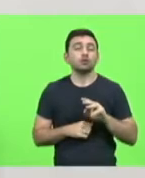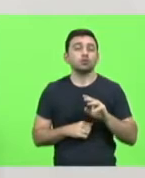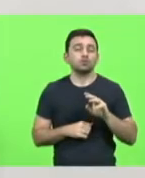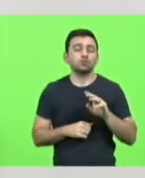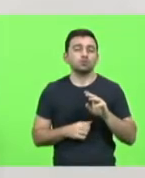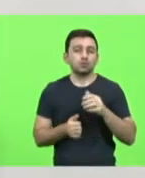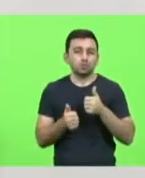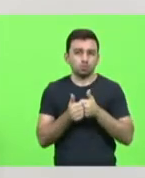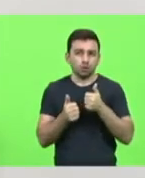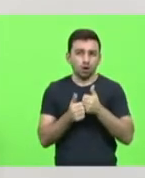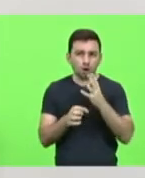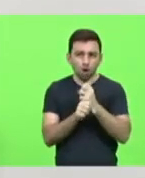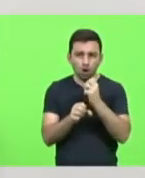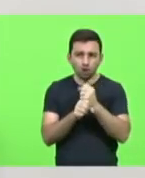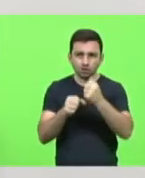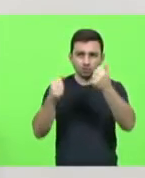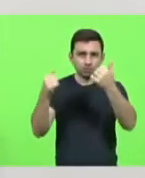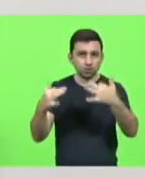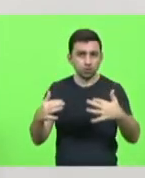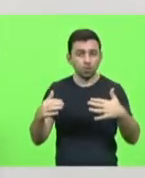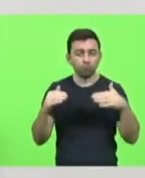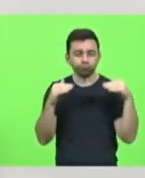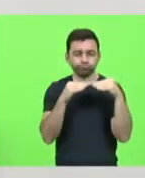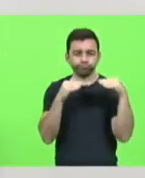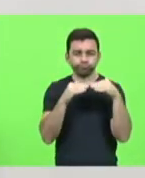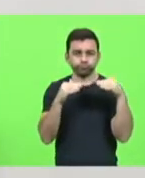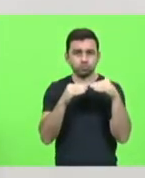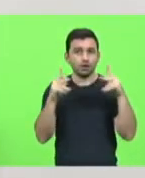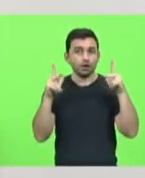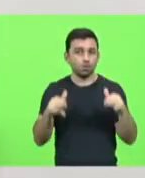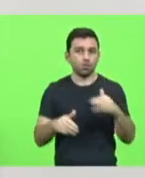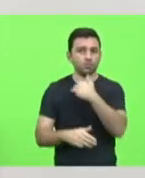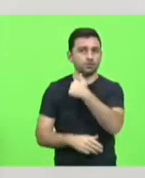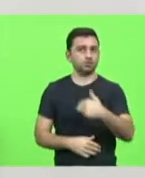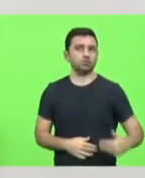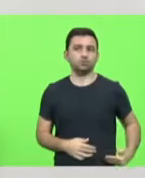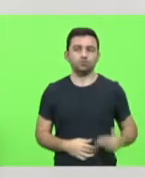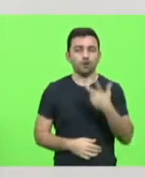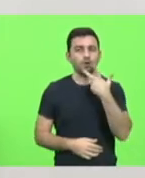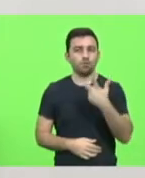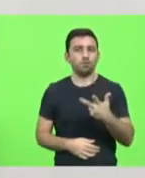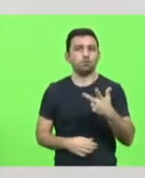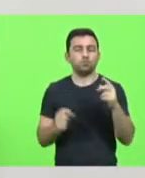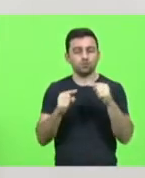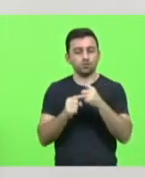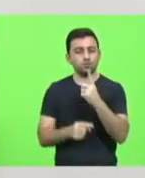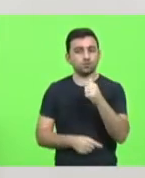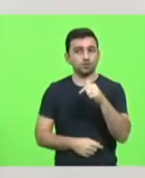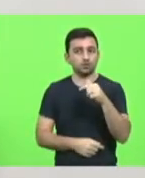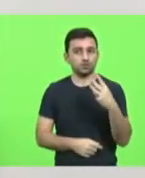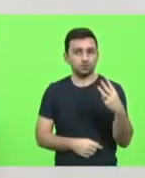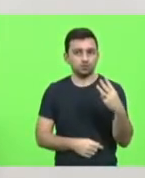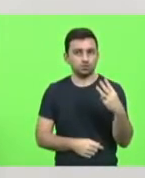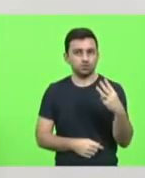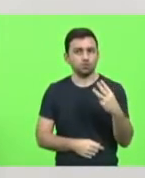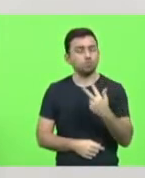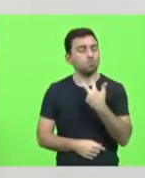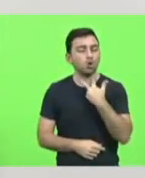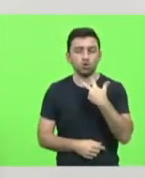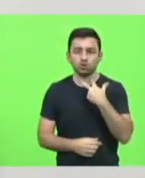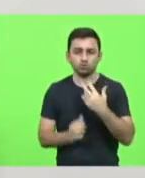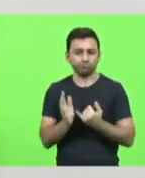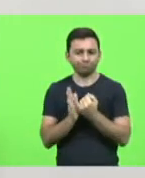acompanhando a linha de raciocínio do Alexandre de Moraes, do ministro, em relação ao 173, que nem mesmo para a reposição